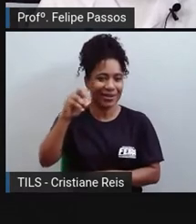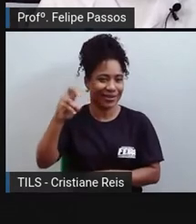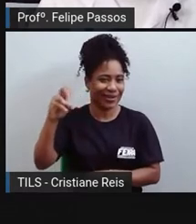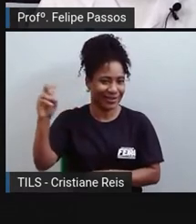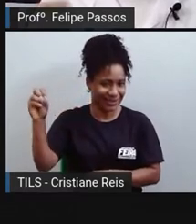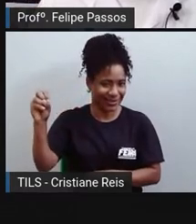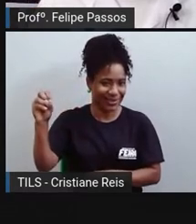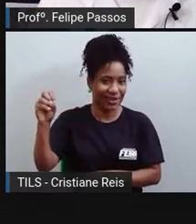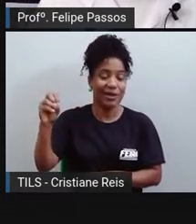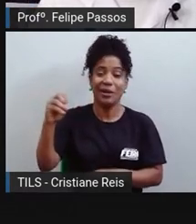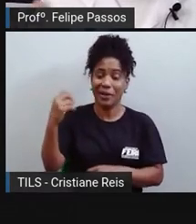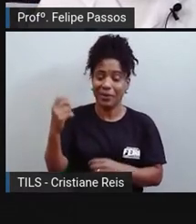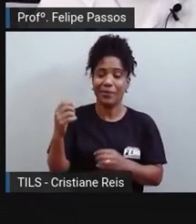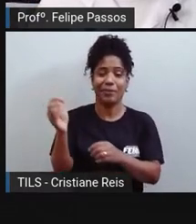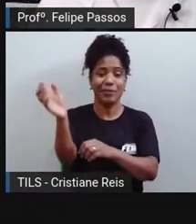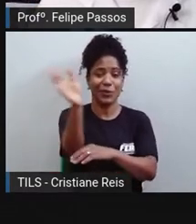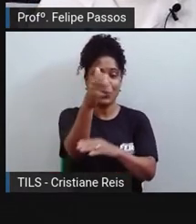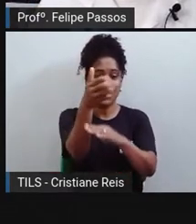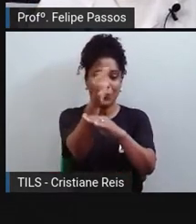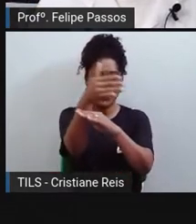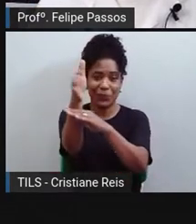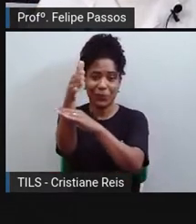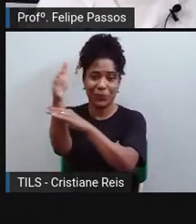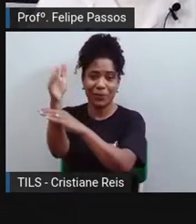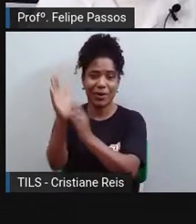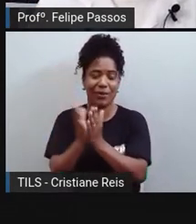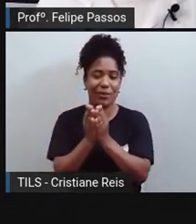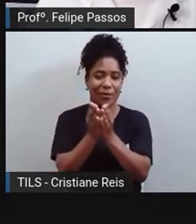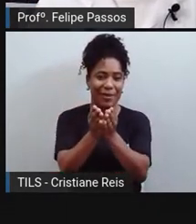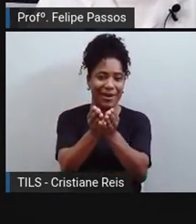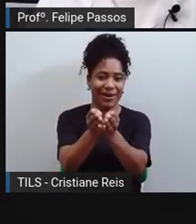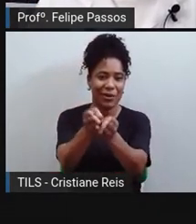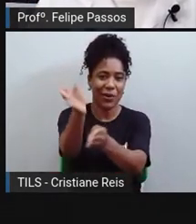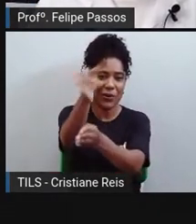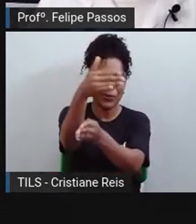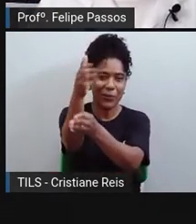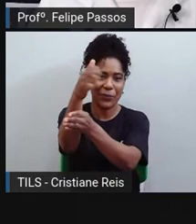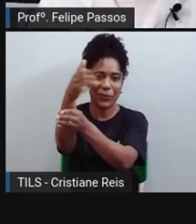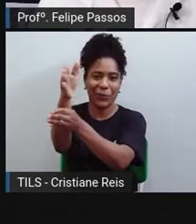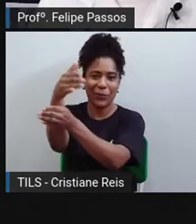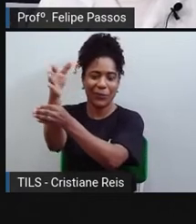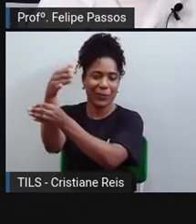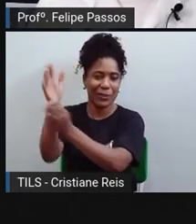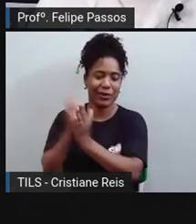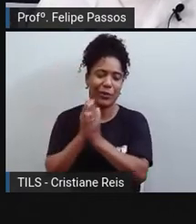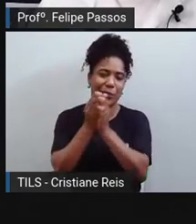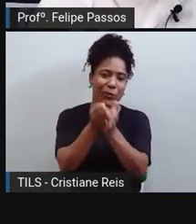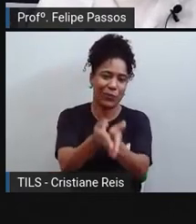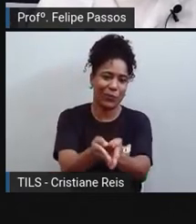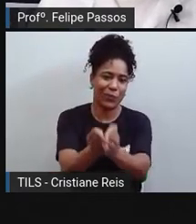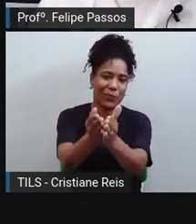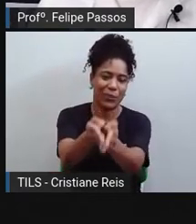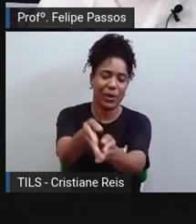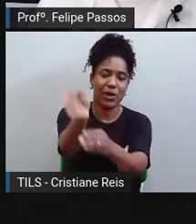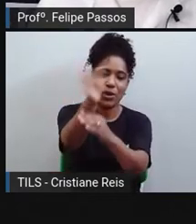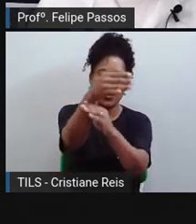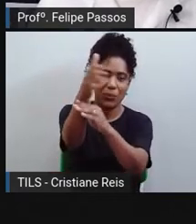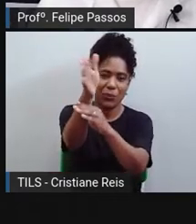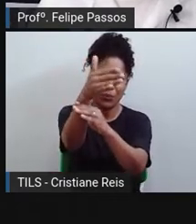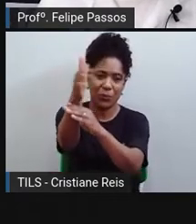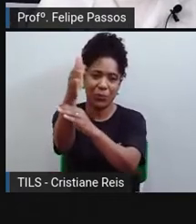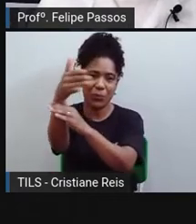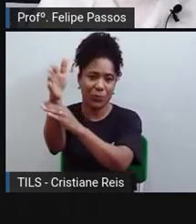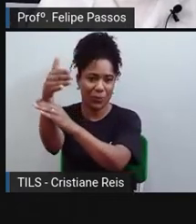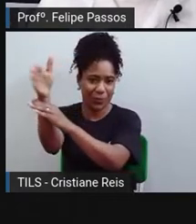do vento. As caravelas, os barcos à vela, eles só navegavam com o vento. O remo, ele era,